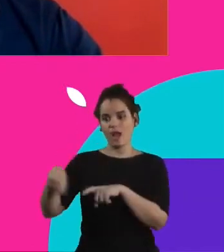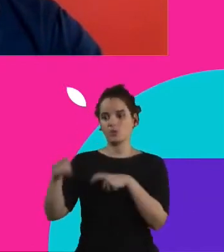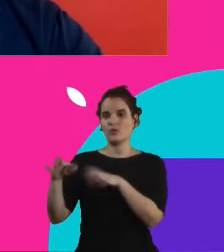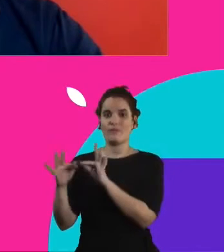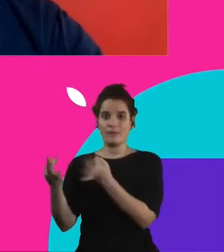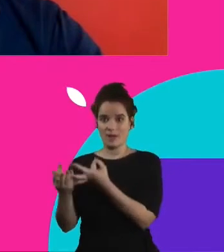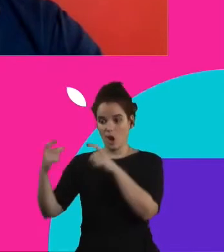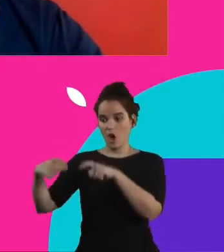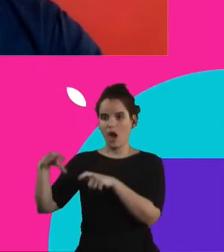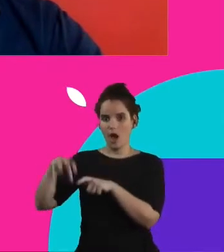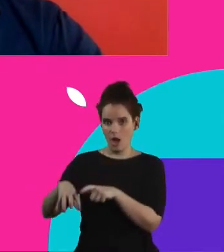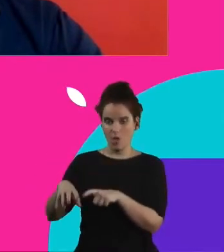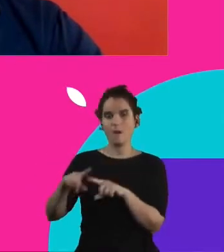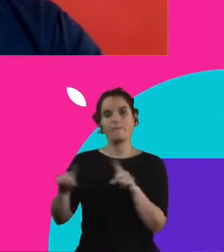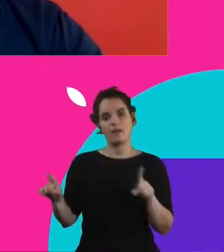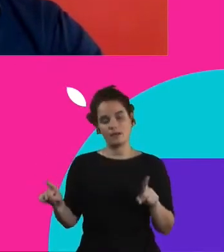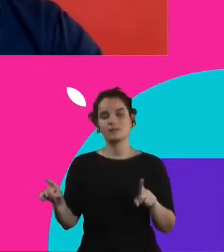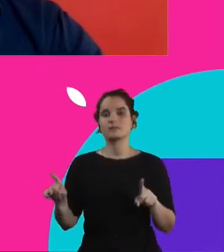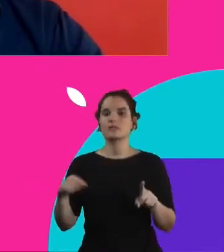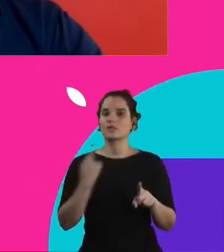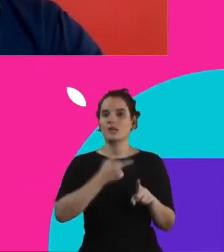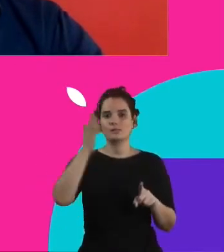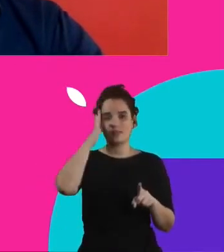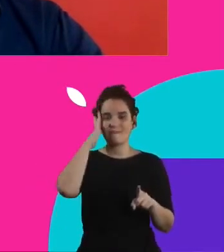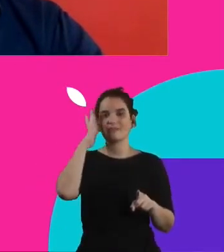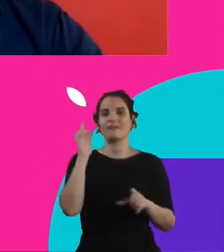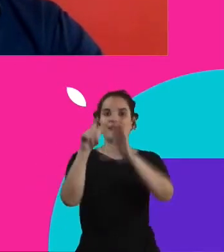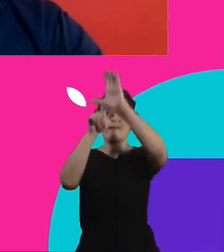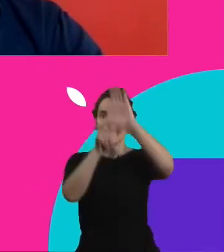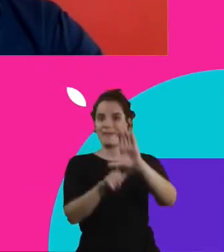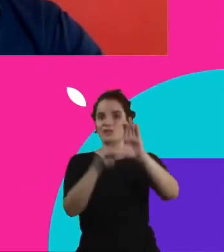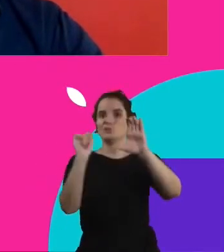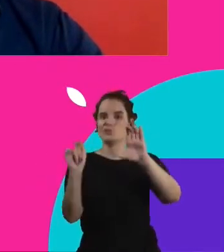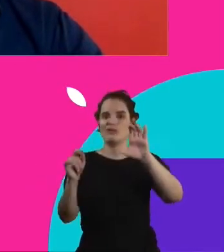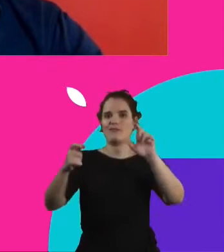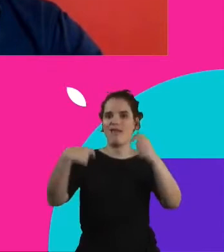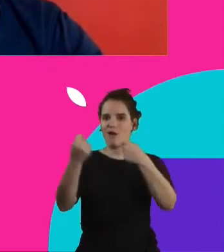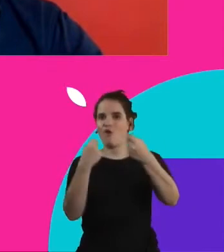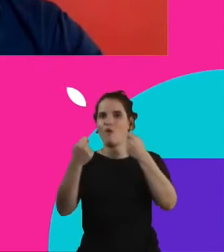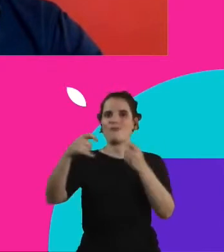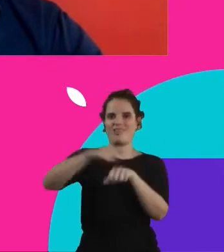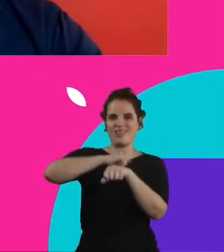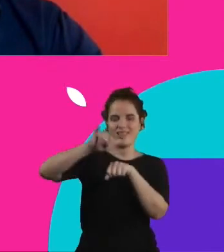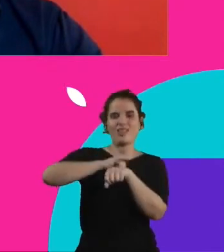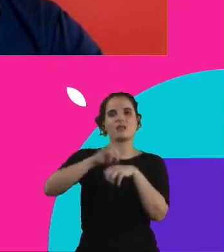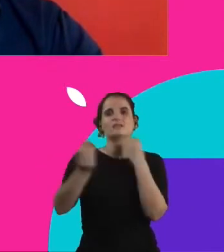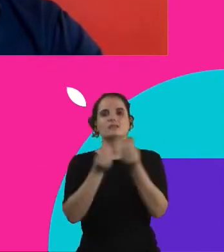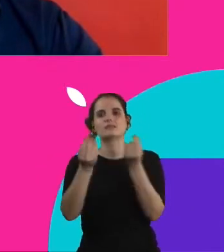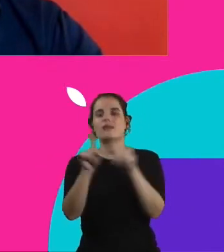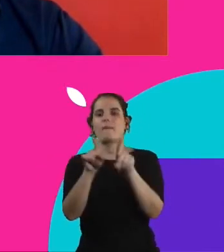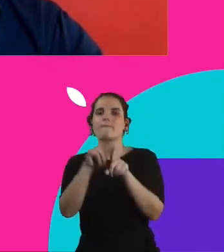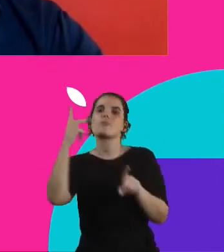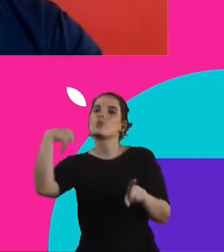localmente, porém, muito dependente aí de mecanismos econômicos e muito dependente de mecanismos